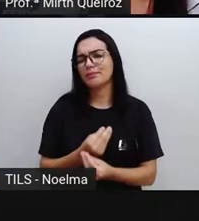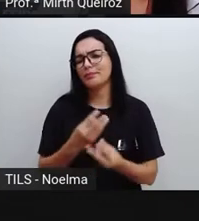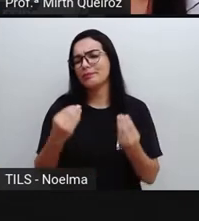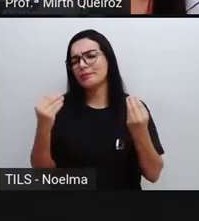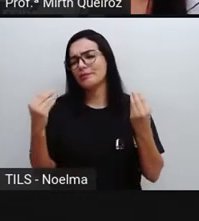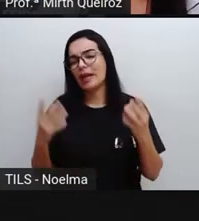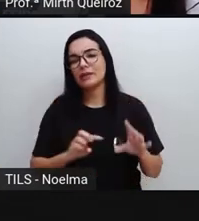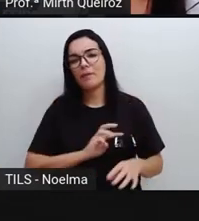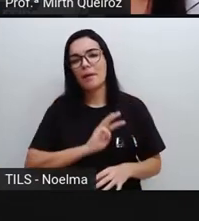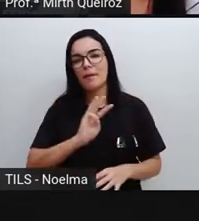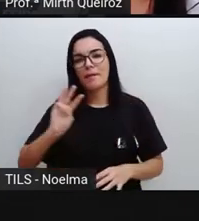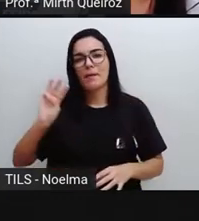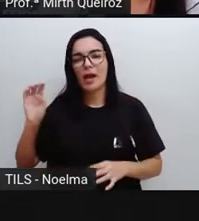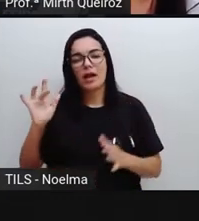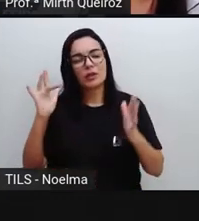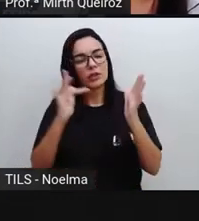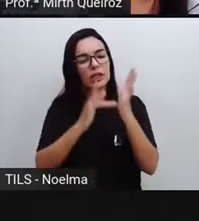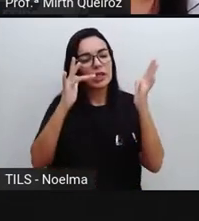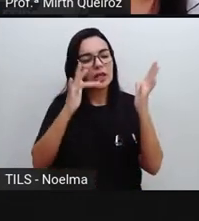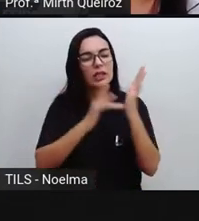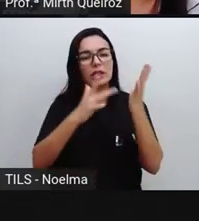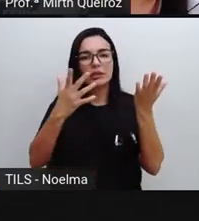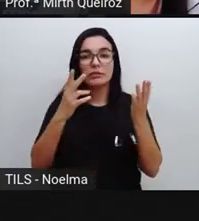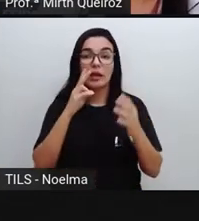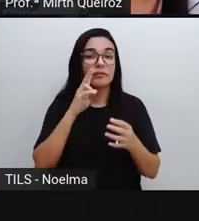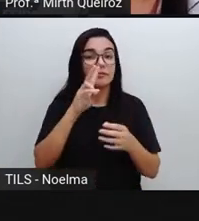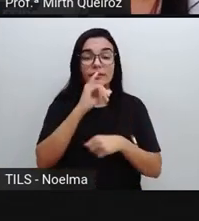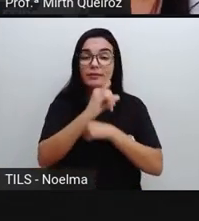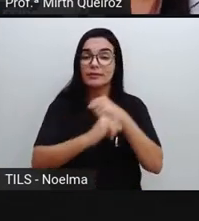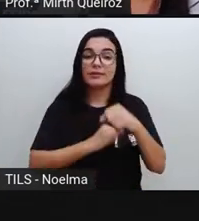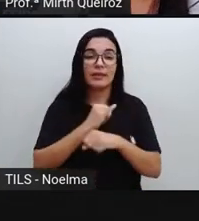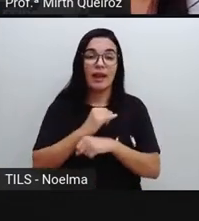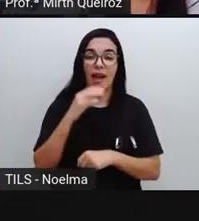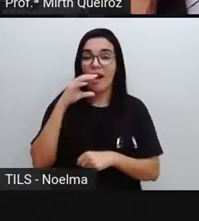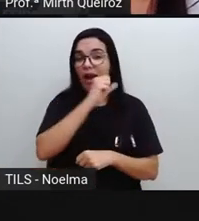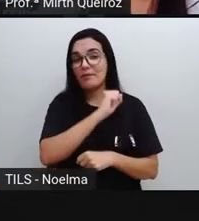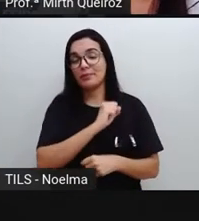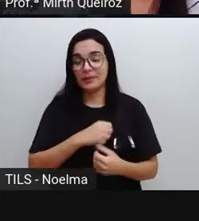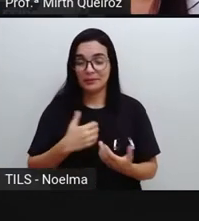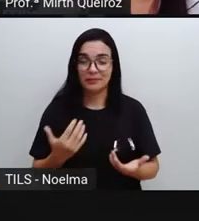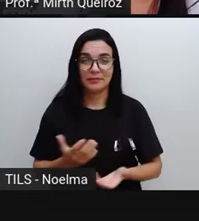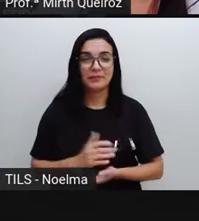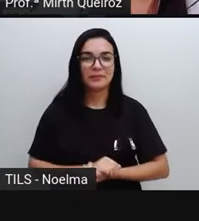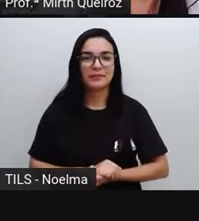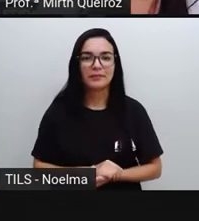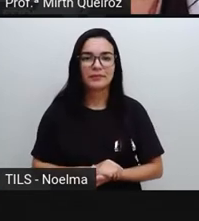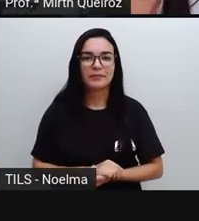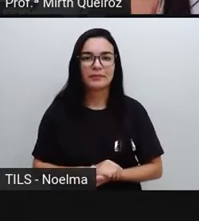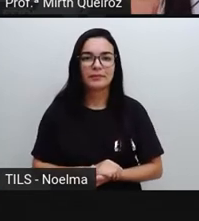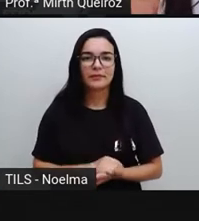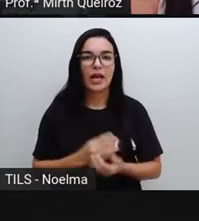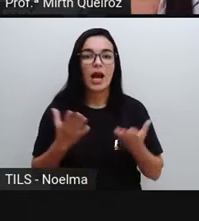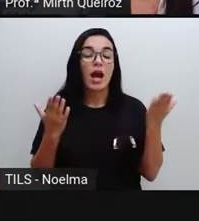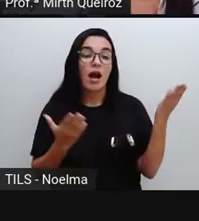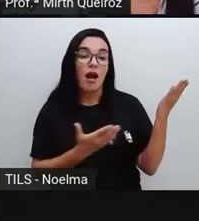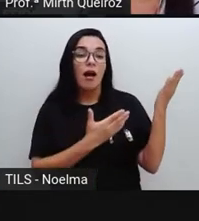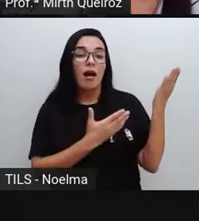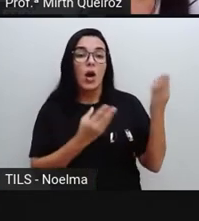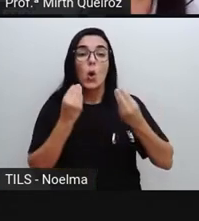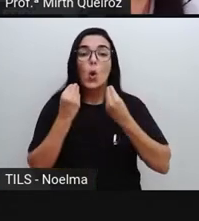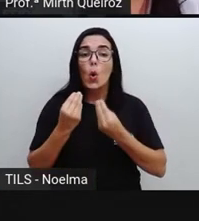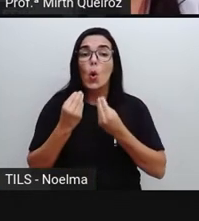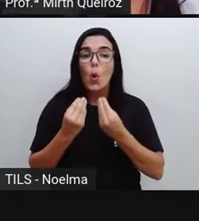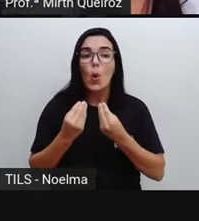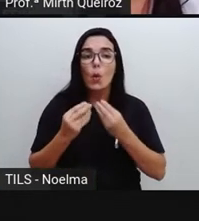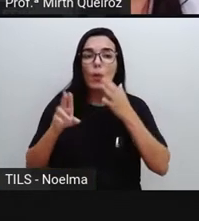eletrônico e eu posso estar consultando de forma mais breve, mais rápida. Como é que a gente